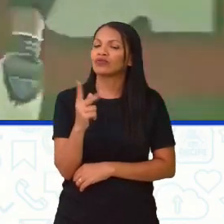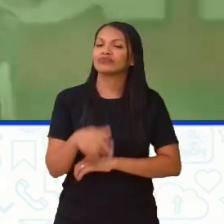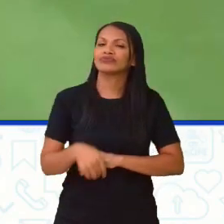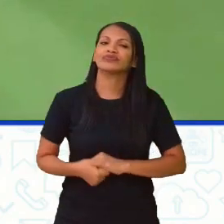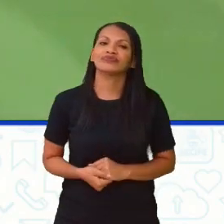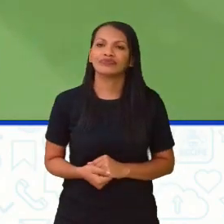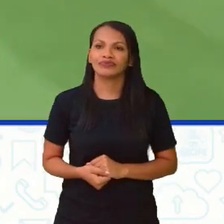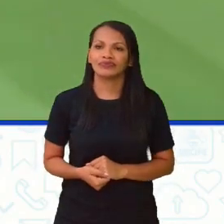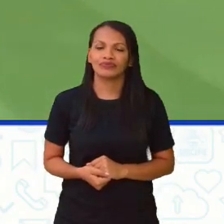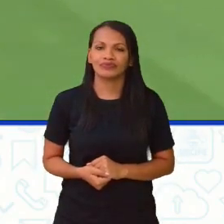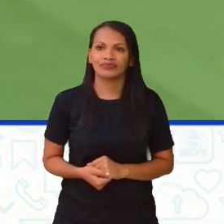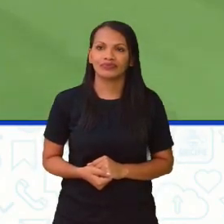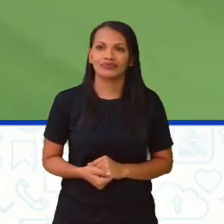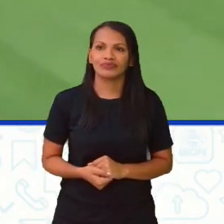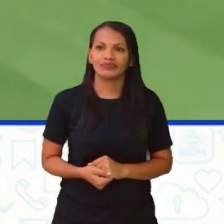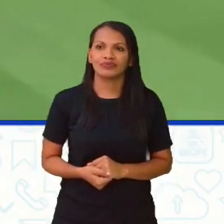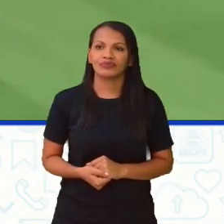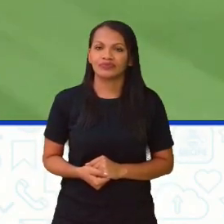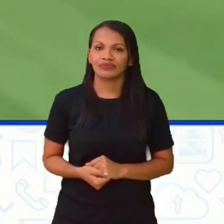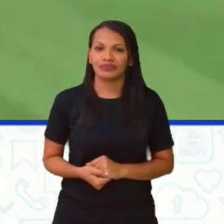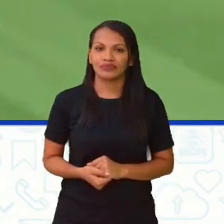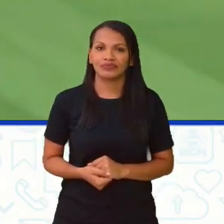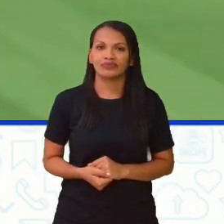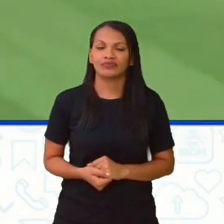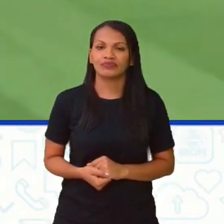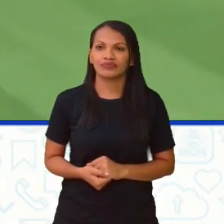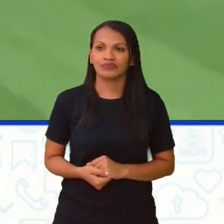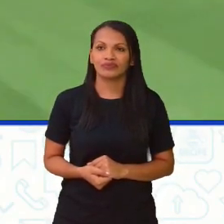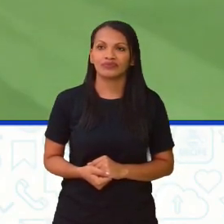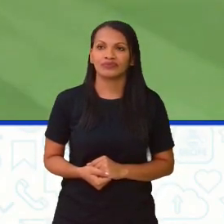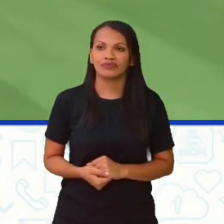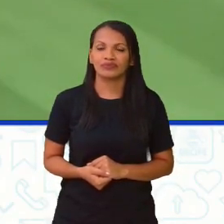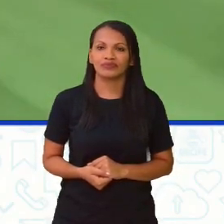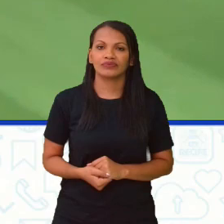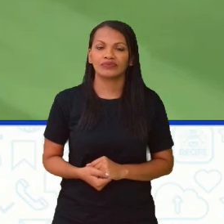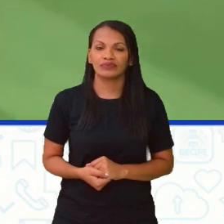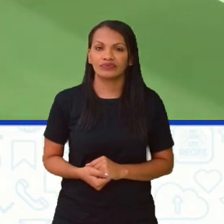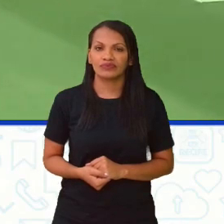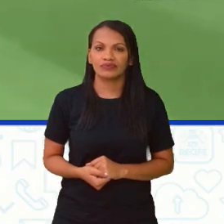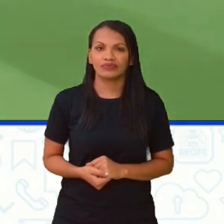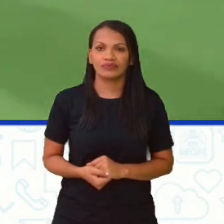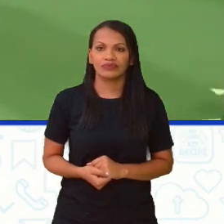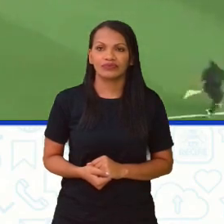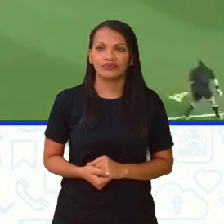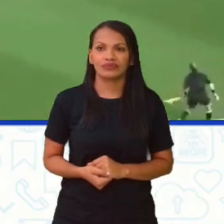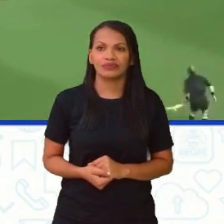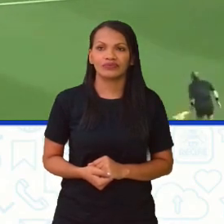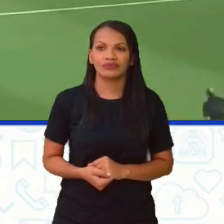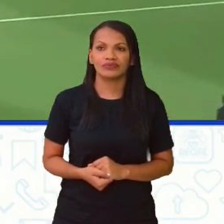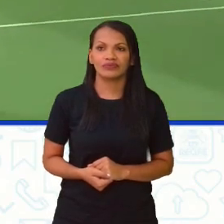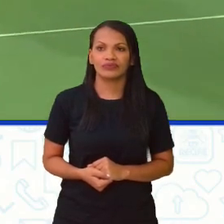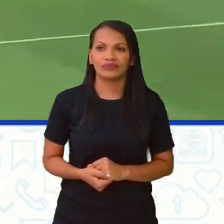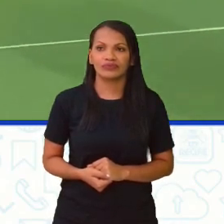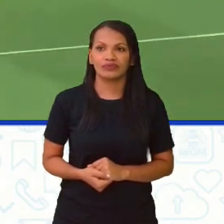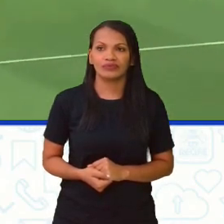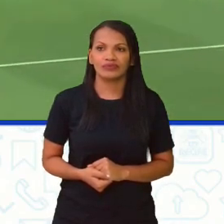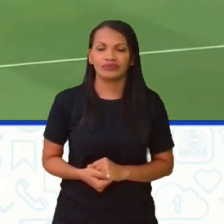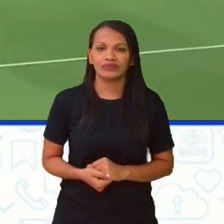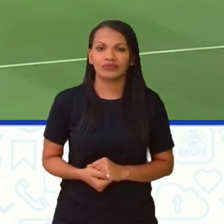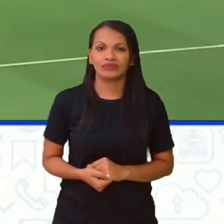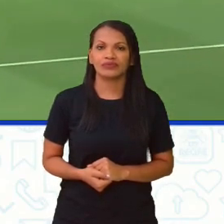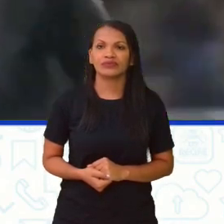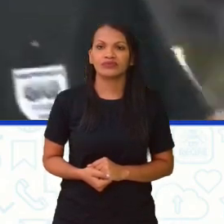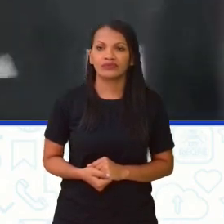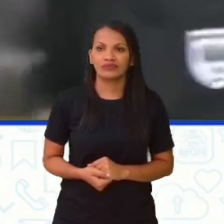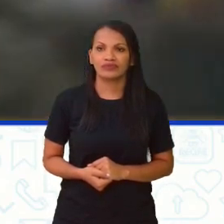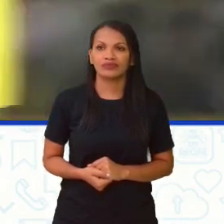os dois. Final das Olimpíadas, Estados Unidos, jogou a gente... Peraí, peraí que o Brasil vem chegando, peraí que o Brasil vem chegando, olha o Cleberson